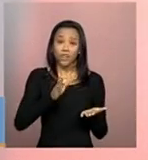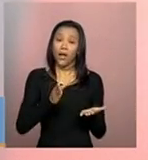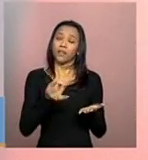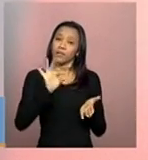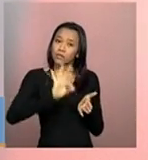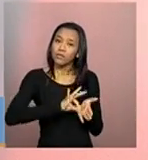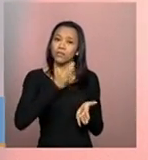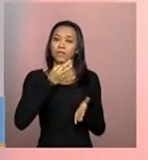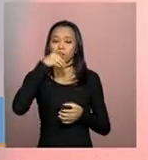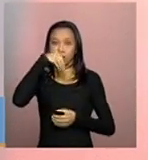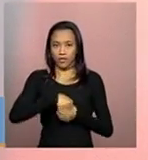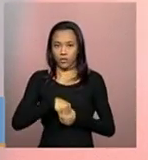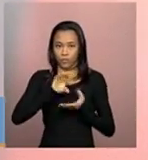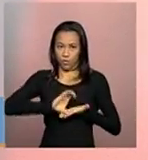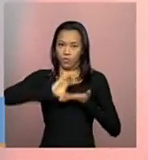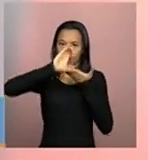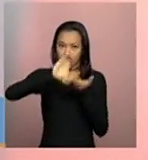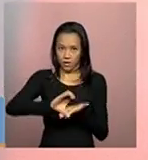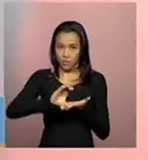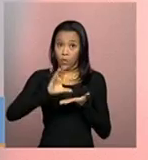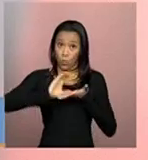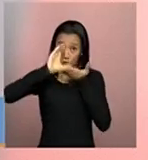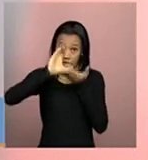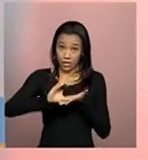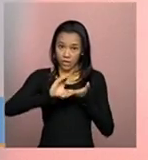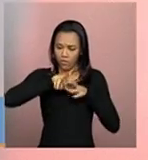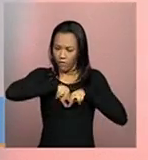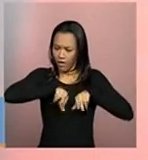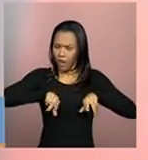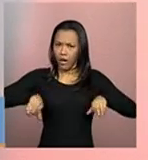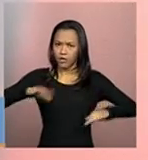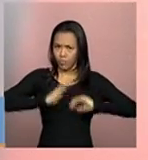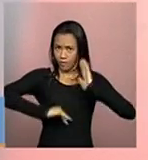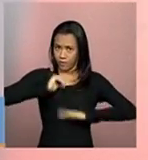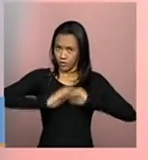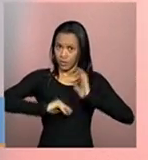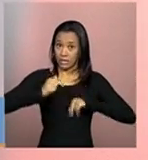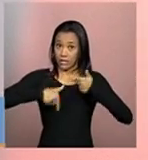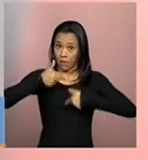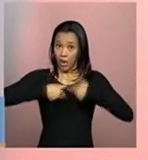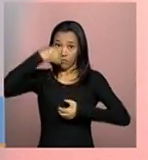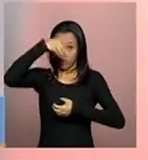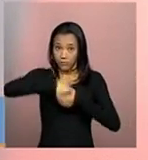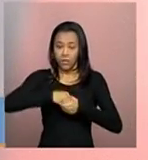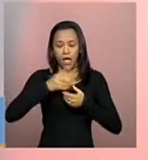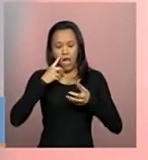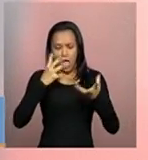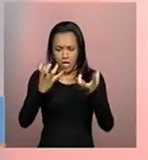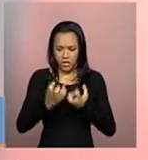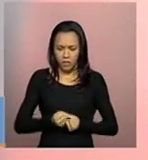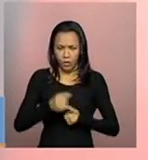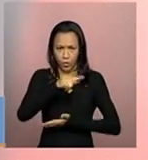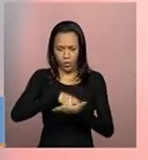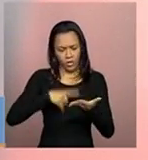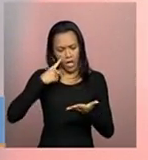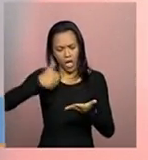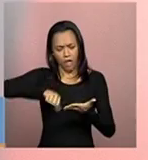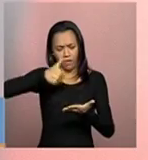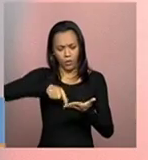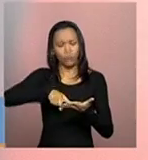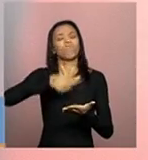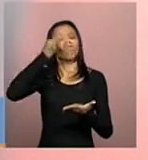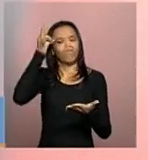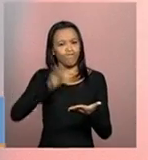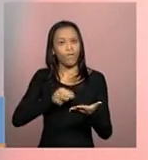Conselho, com todo o seu corpo técnico ali, avaliou e disse, já chegou a consenso de que essa entidade é de